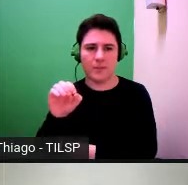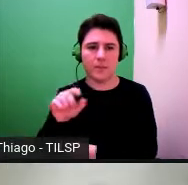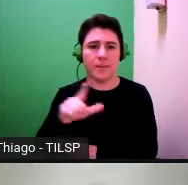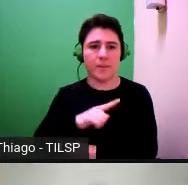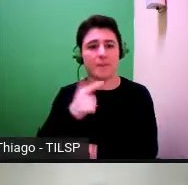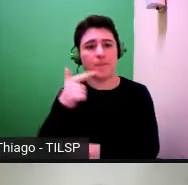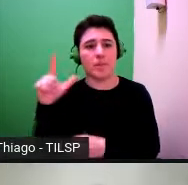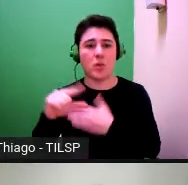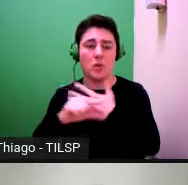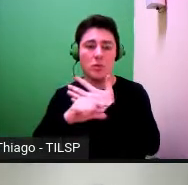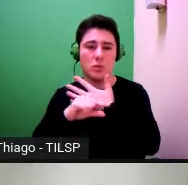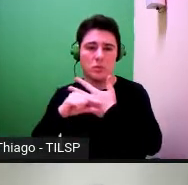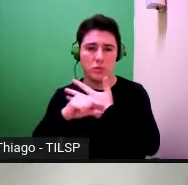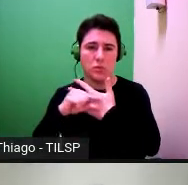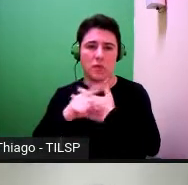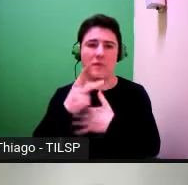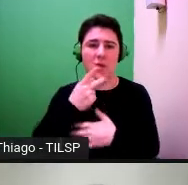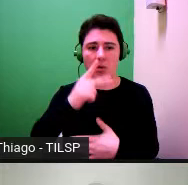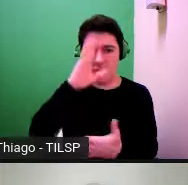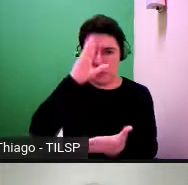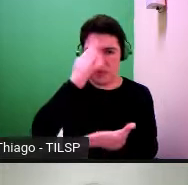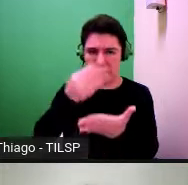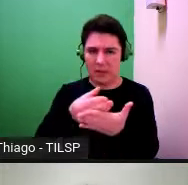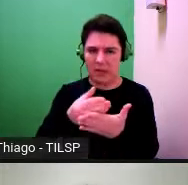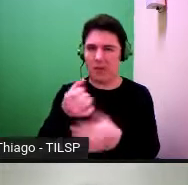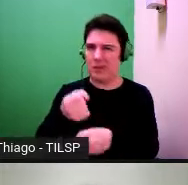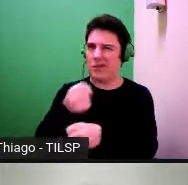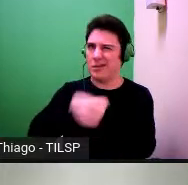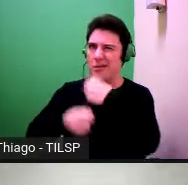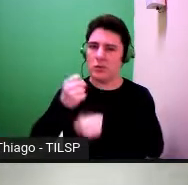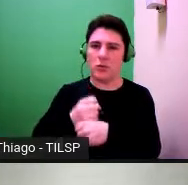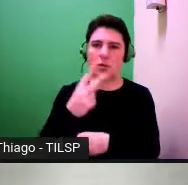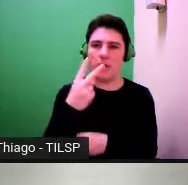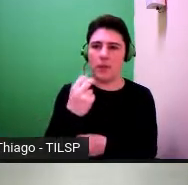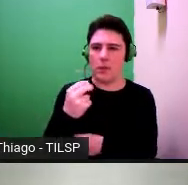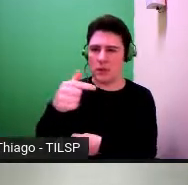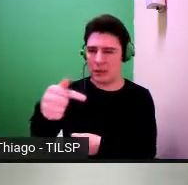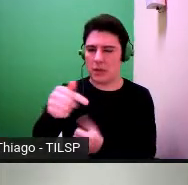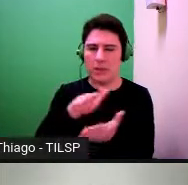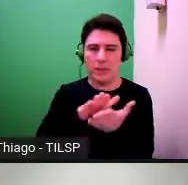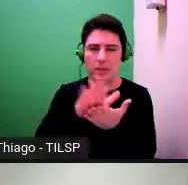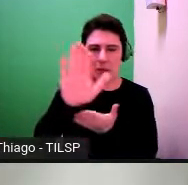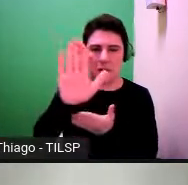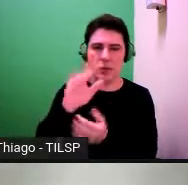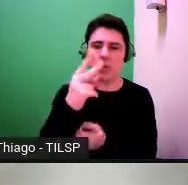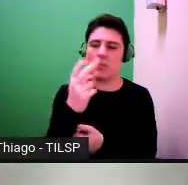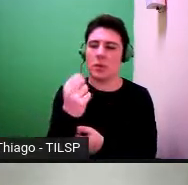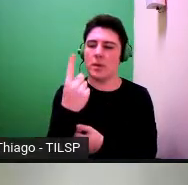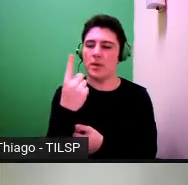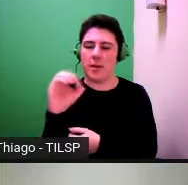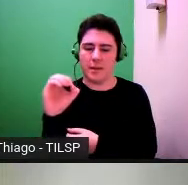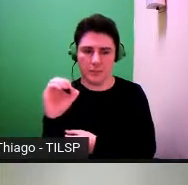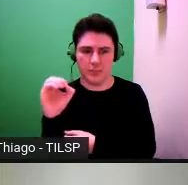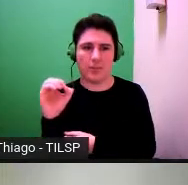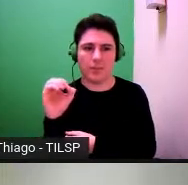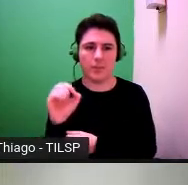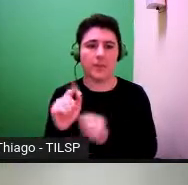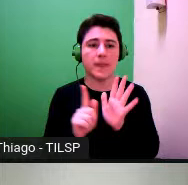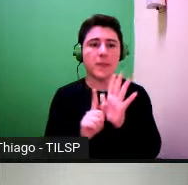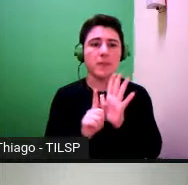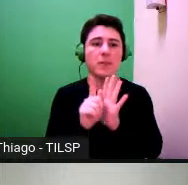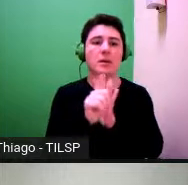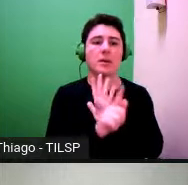na tese de 2007 publicada em 2010 em que o género